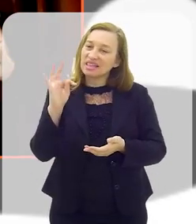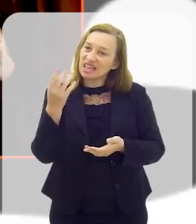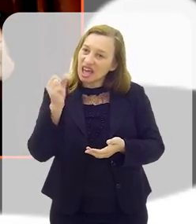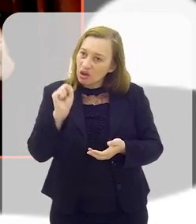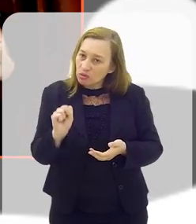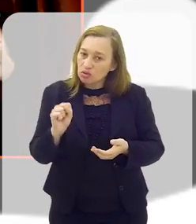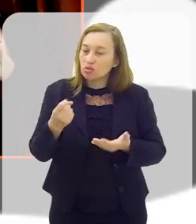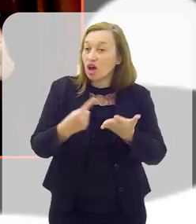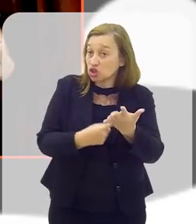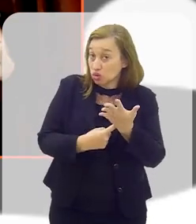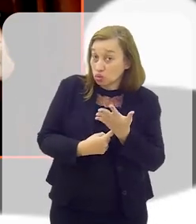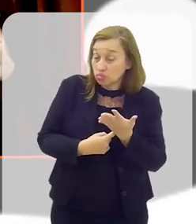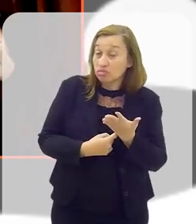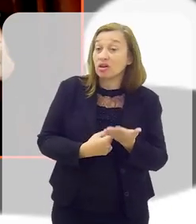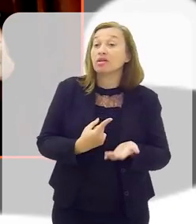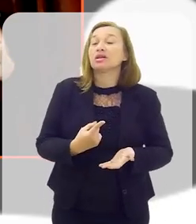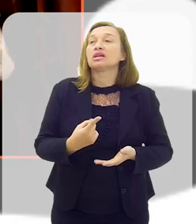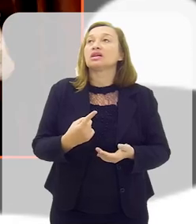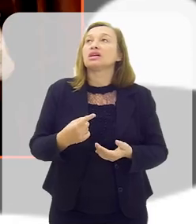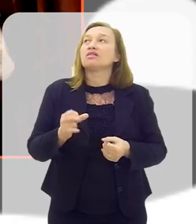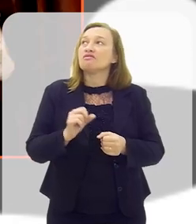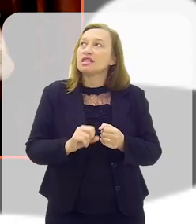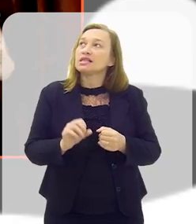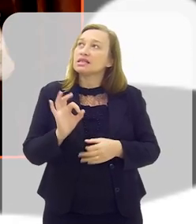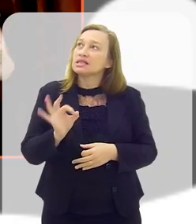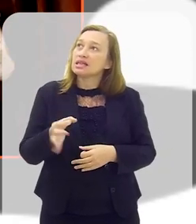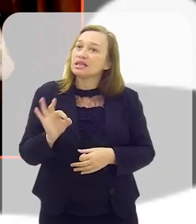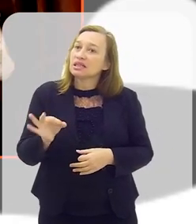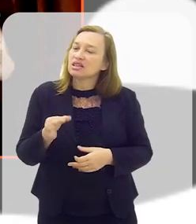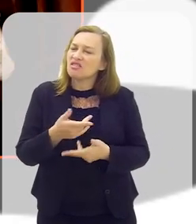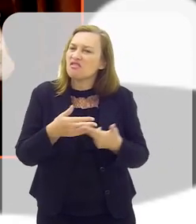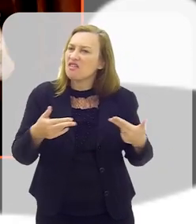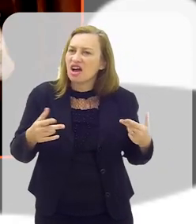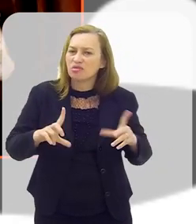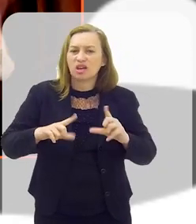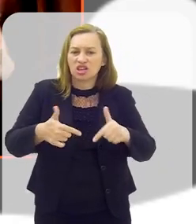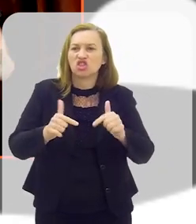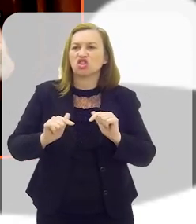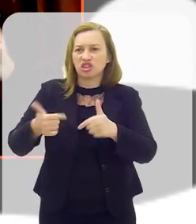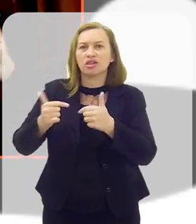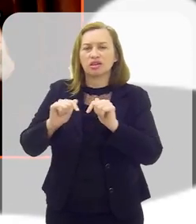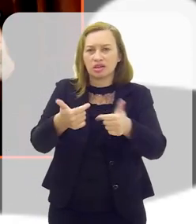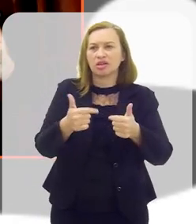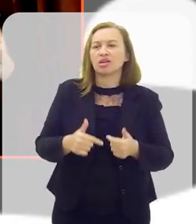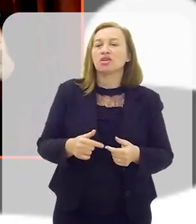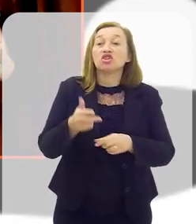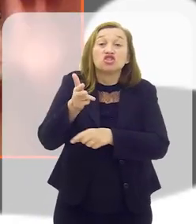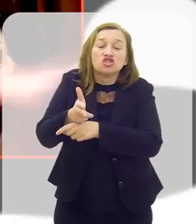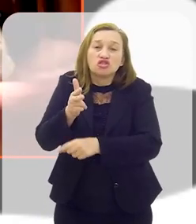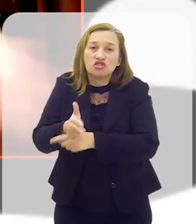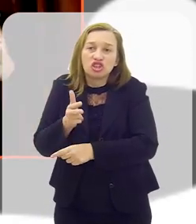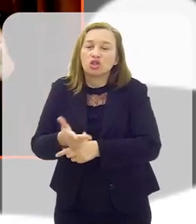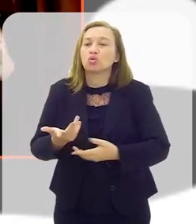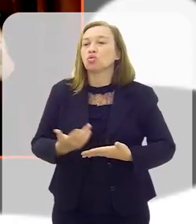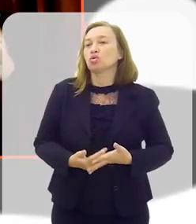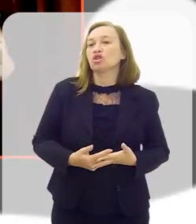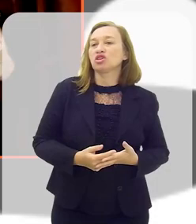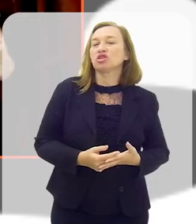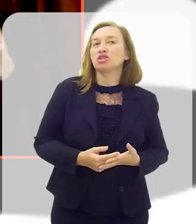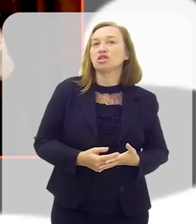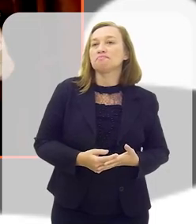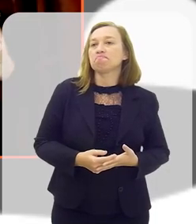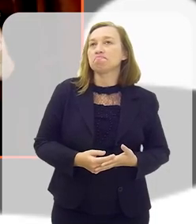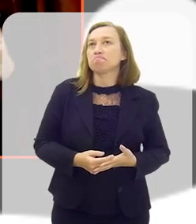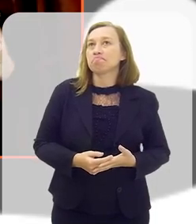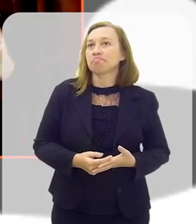Oliveira, que nos ajuda muito. Então, gente está fazendo, sem dúvida alguma, uma série de ações, não é? Através de vídeos. Então, a gente